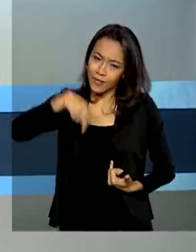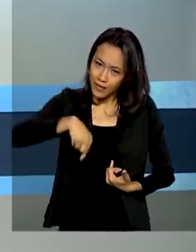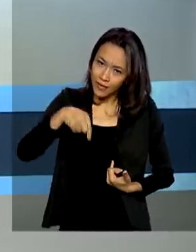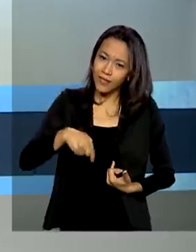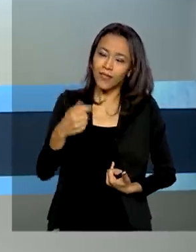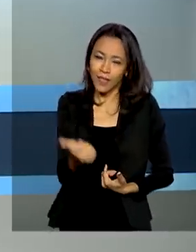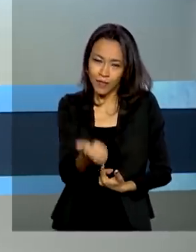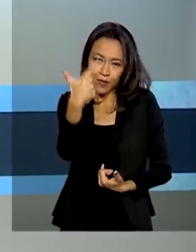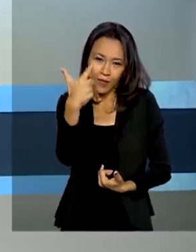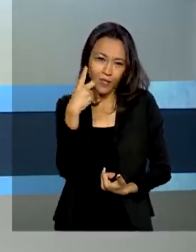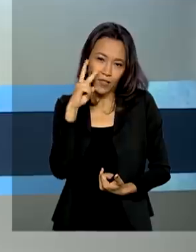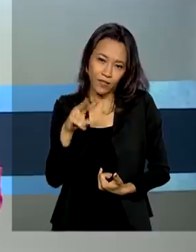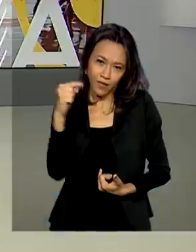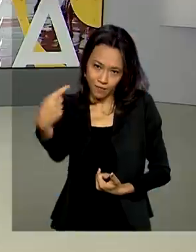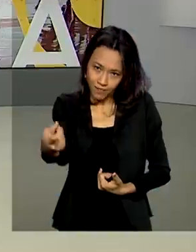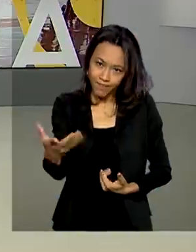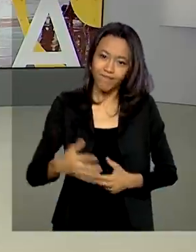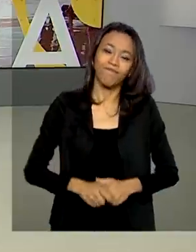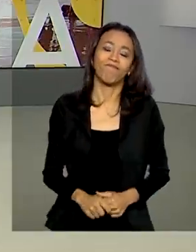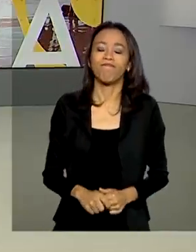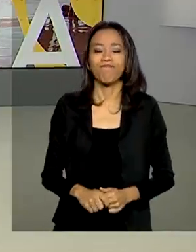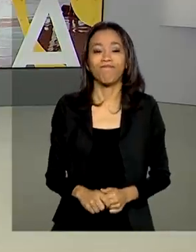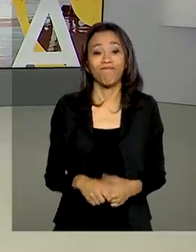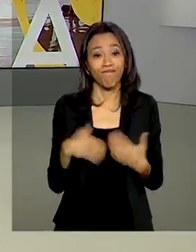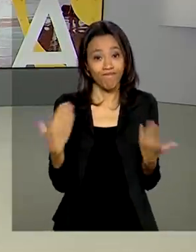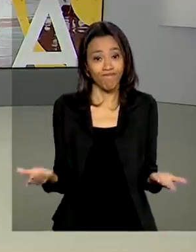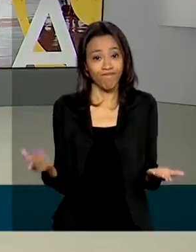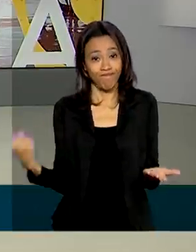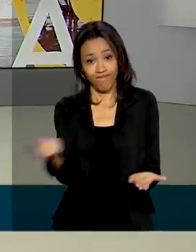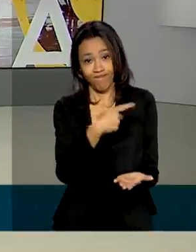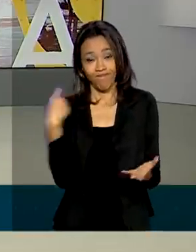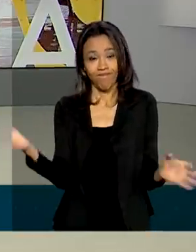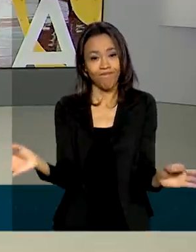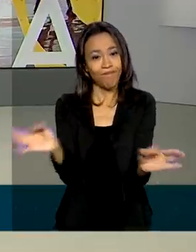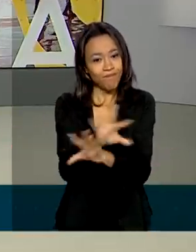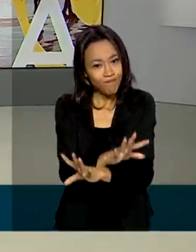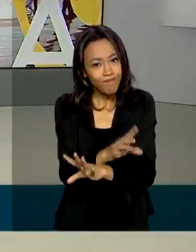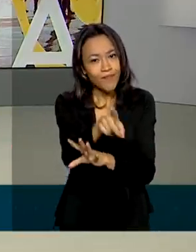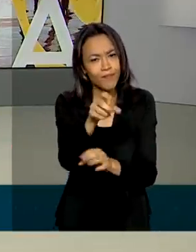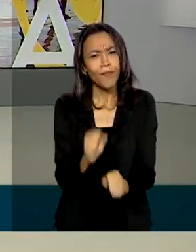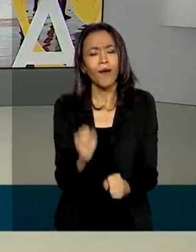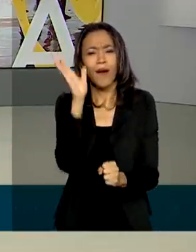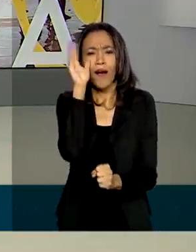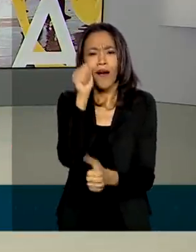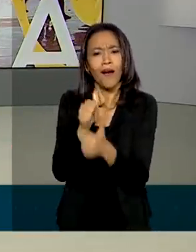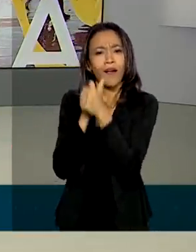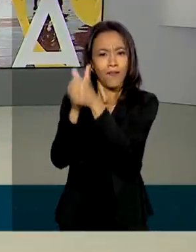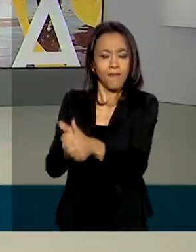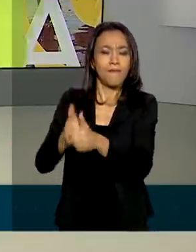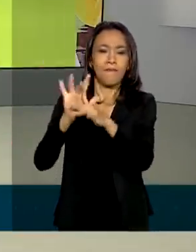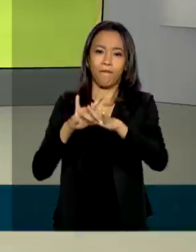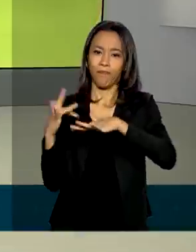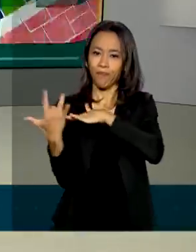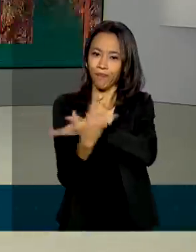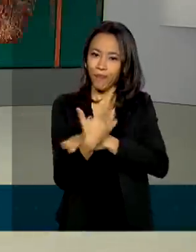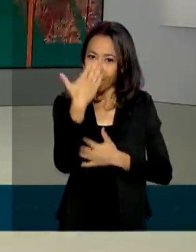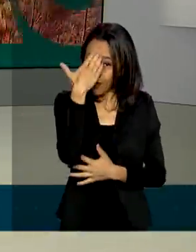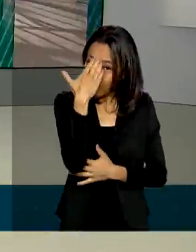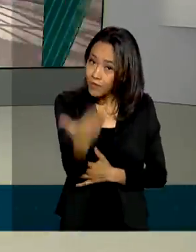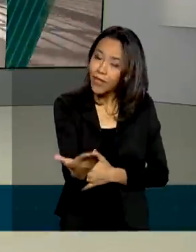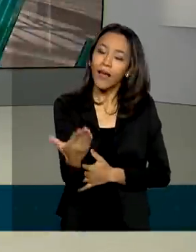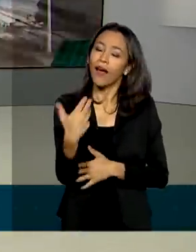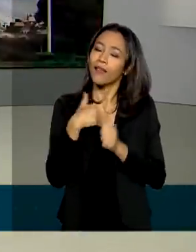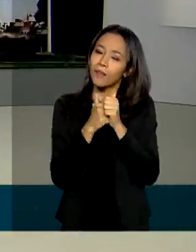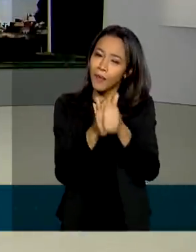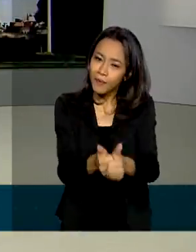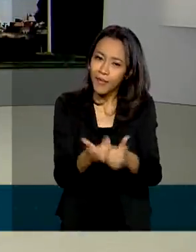meio-dia. A gente se encontra lá. O Brasil em Dia fica por aqui. Você pode nos acompanhar também pelas redes sociais. Obrigada pela sua